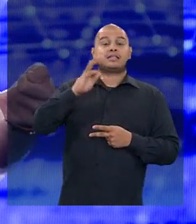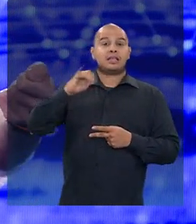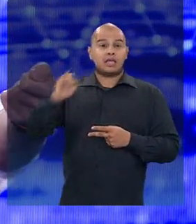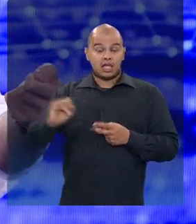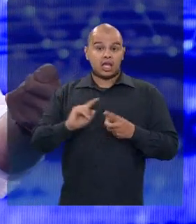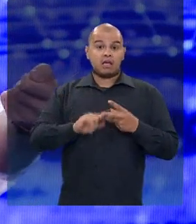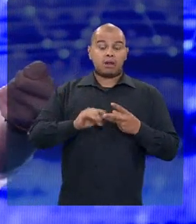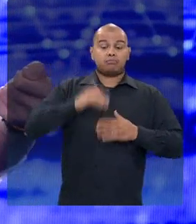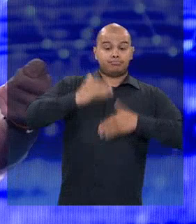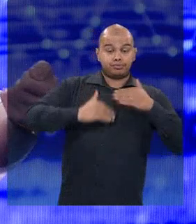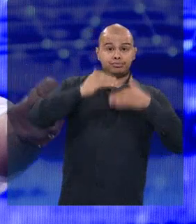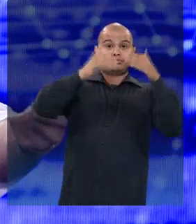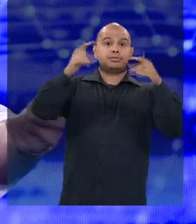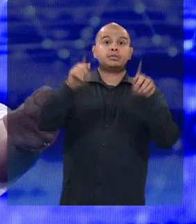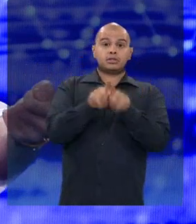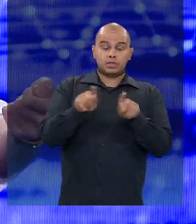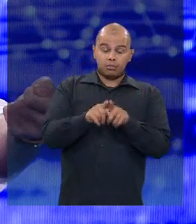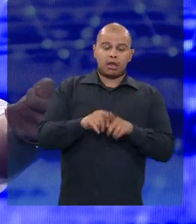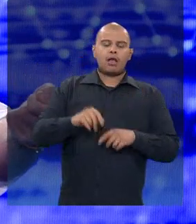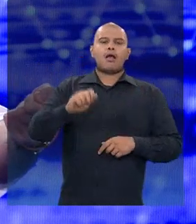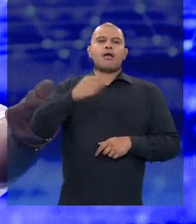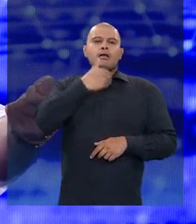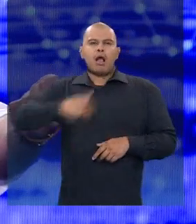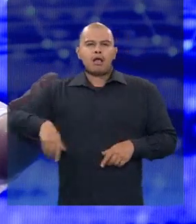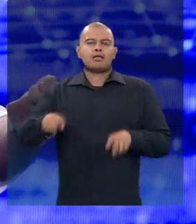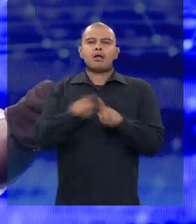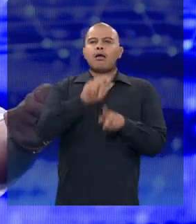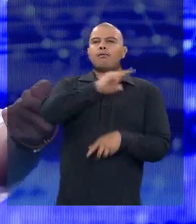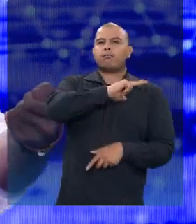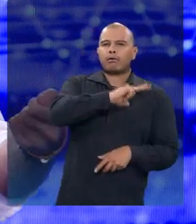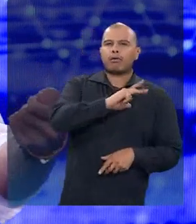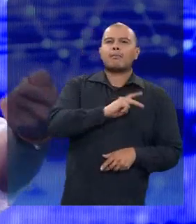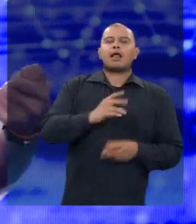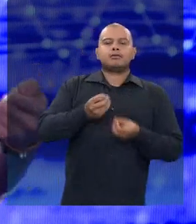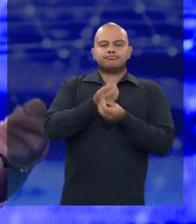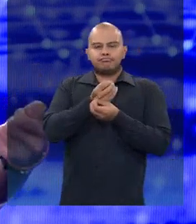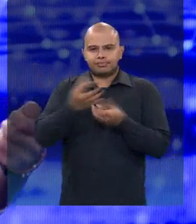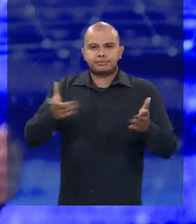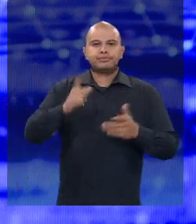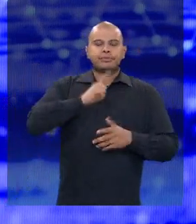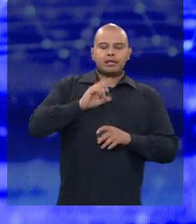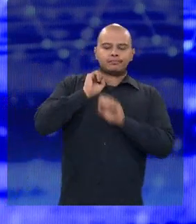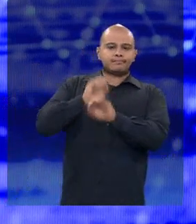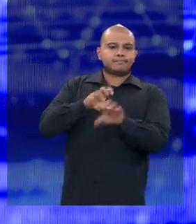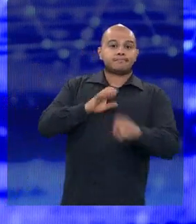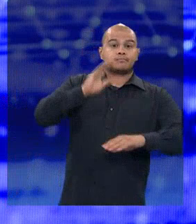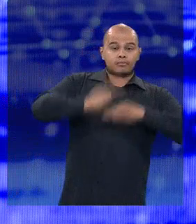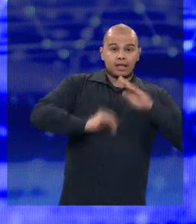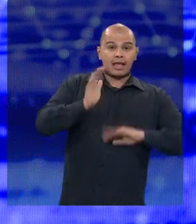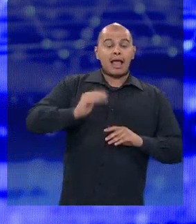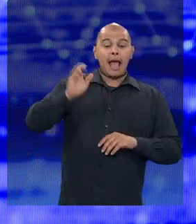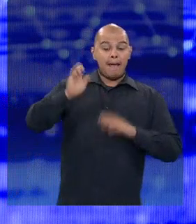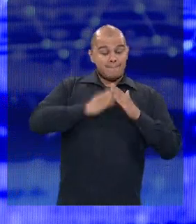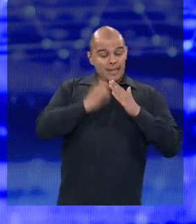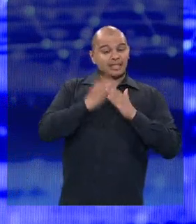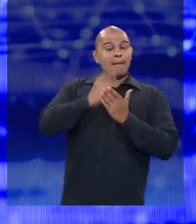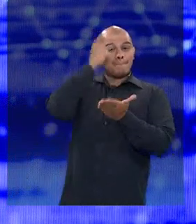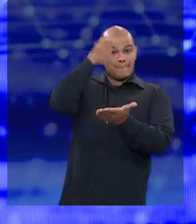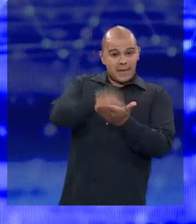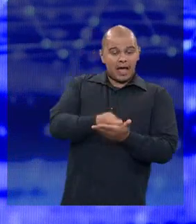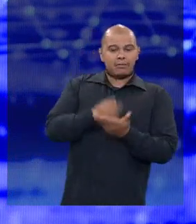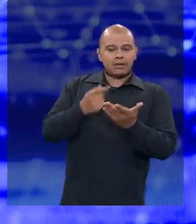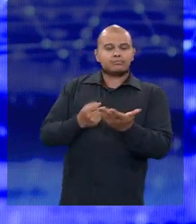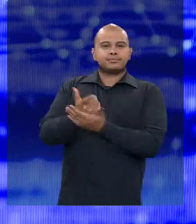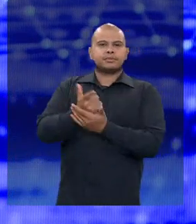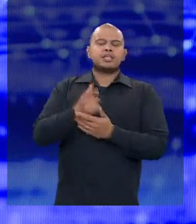colégios, sistema S e até privado, para poder dar o ensino técnico. A empresa paga para contratar o cara bom e o governo nem